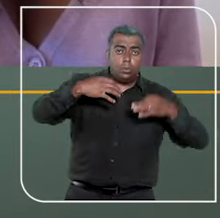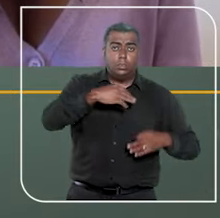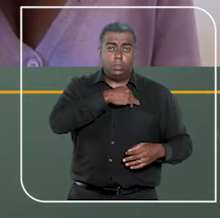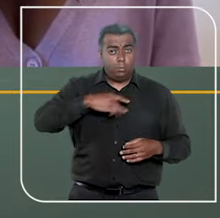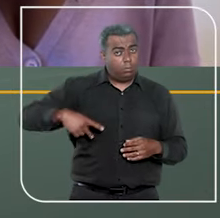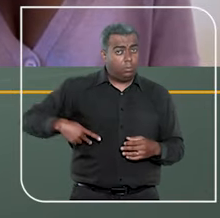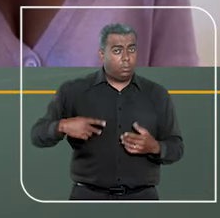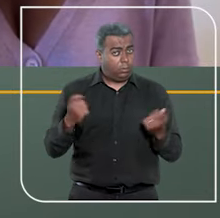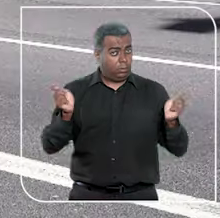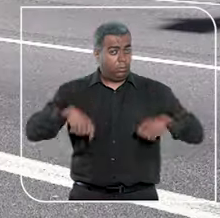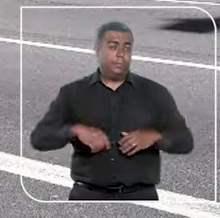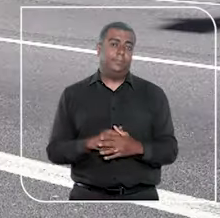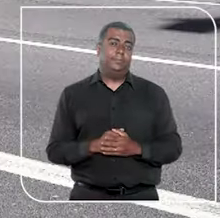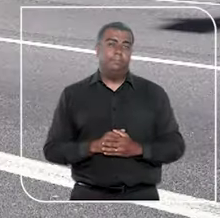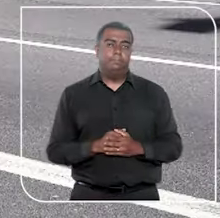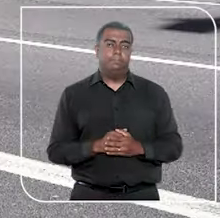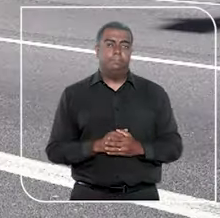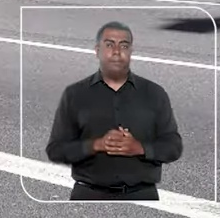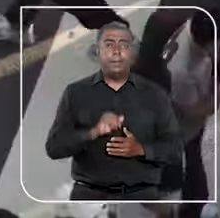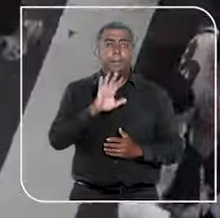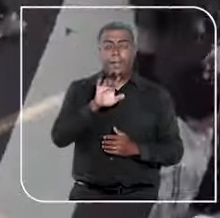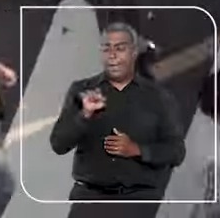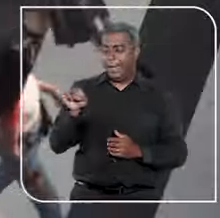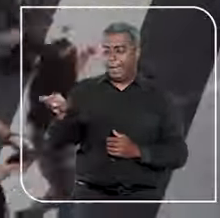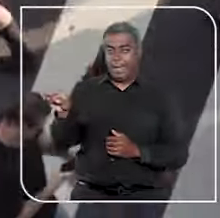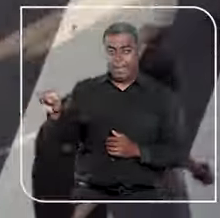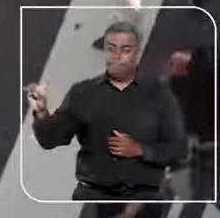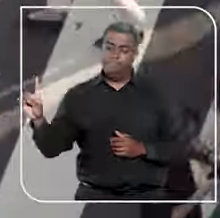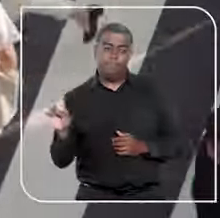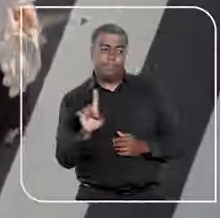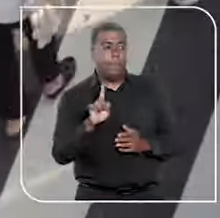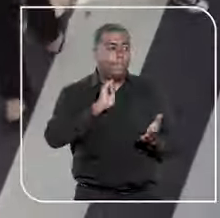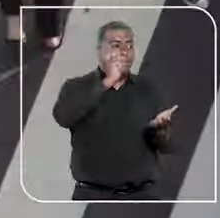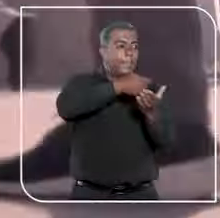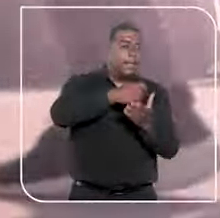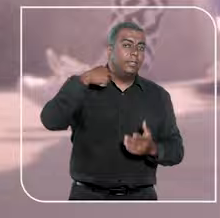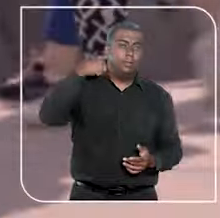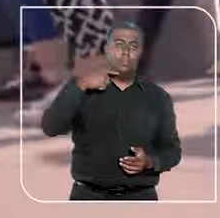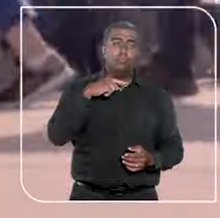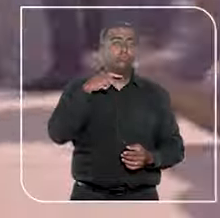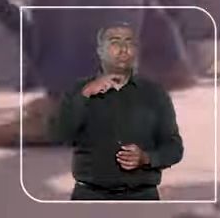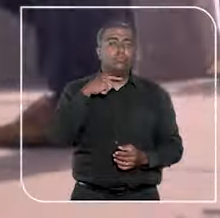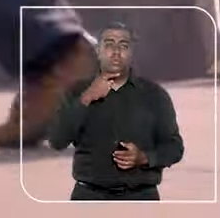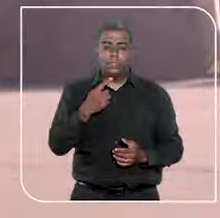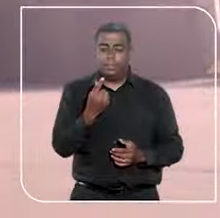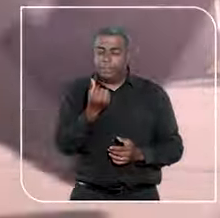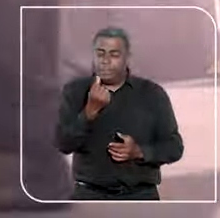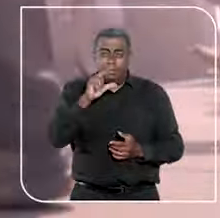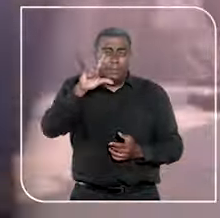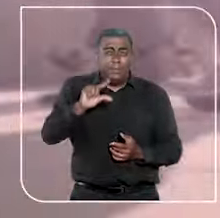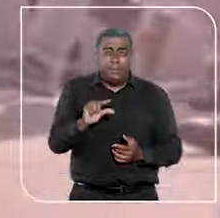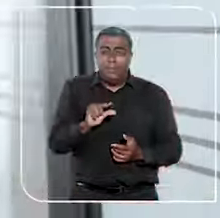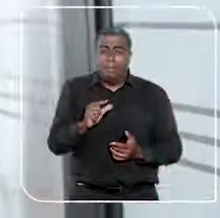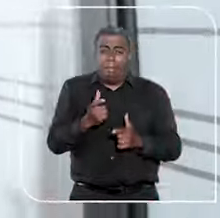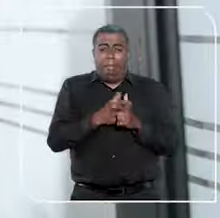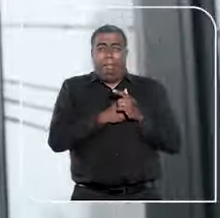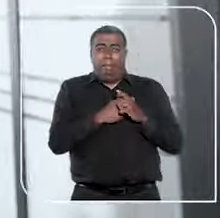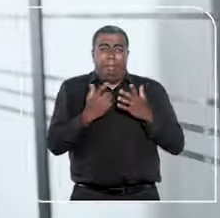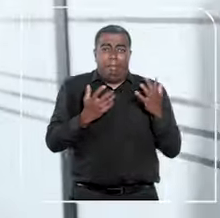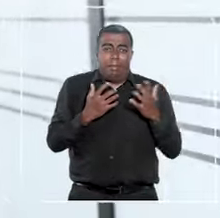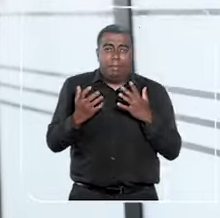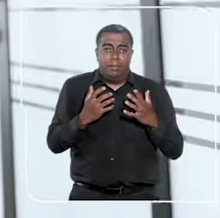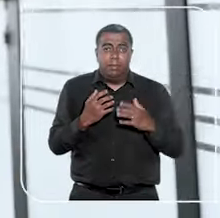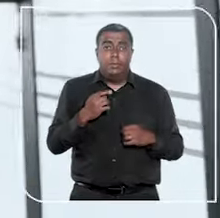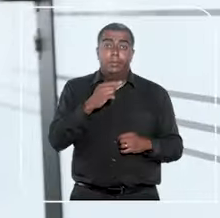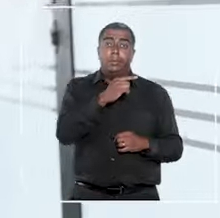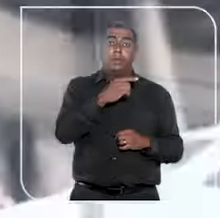Público dentro do processo. E se o cidadão não tiver condições de pagar um advogado sem comprometer a própria subsistência? Já que o